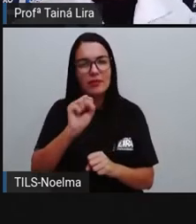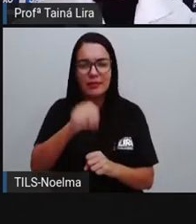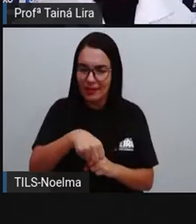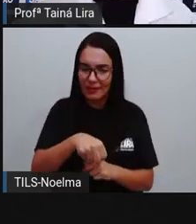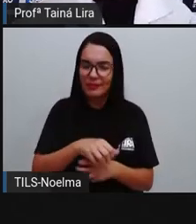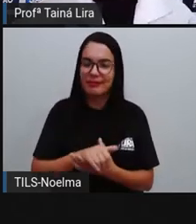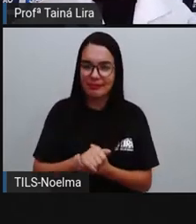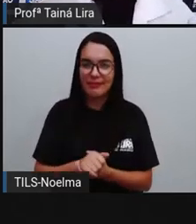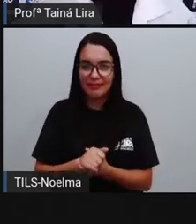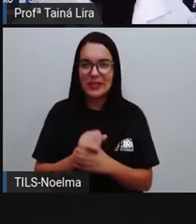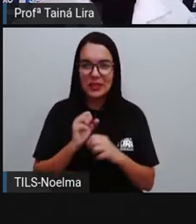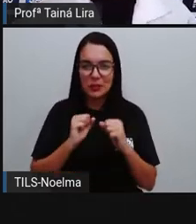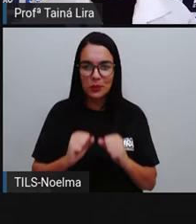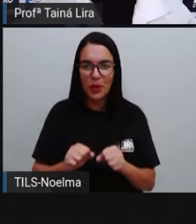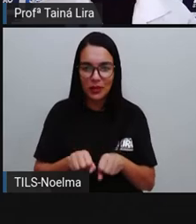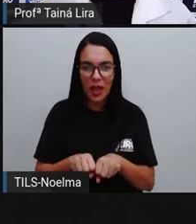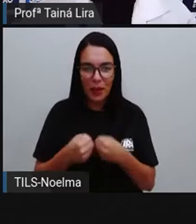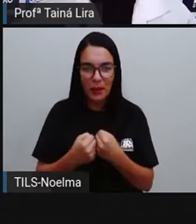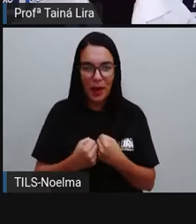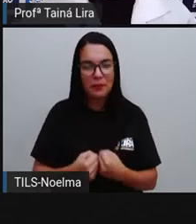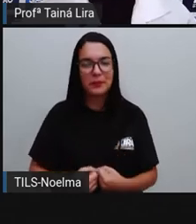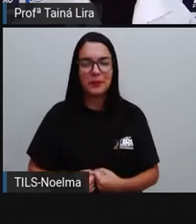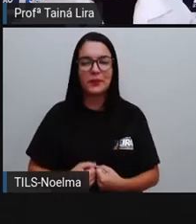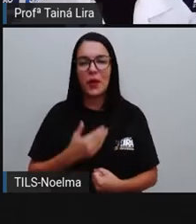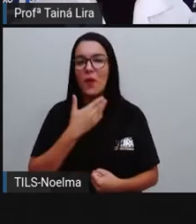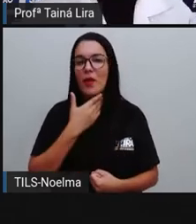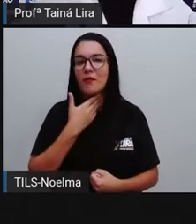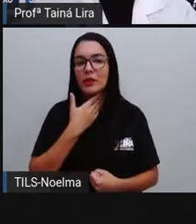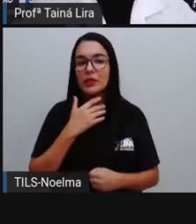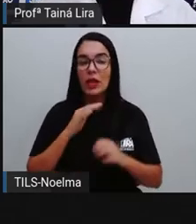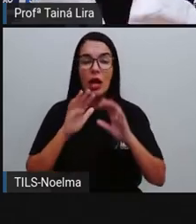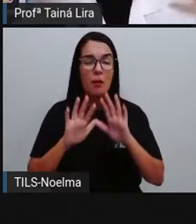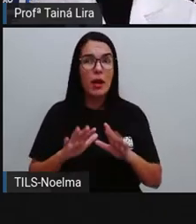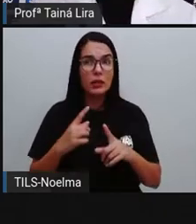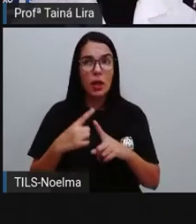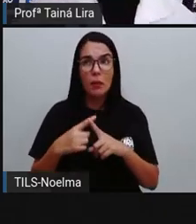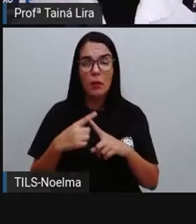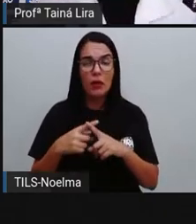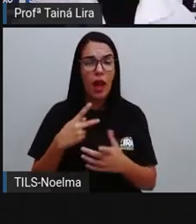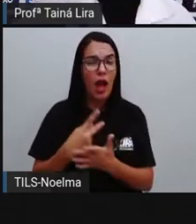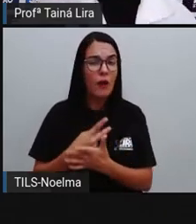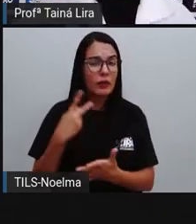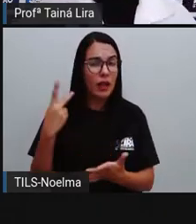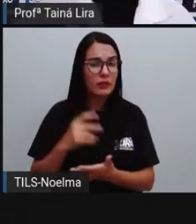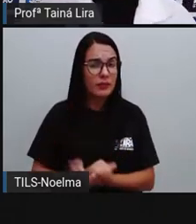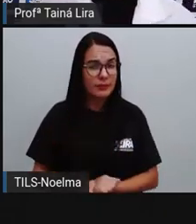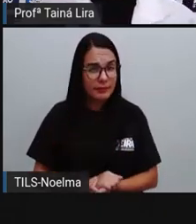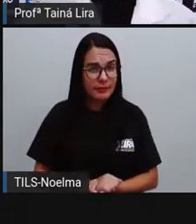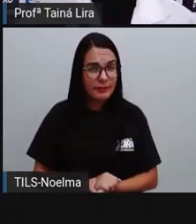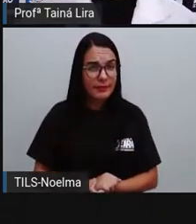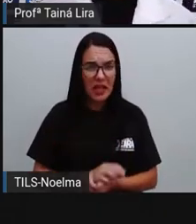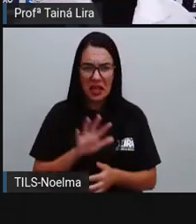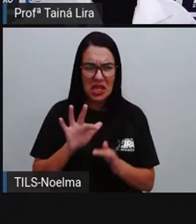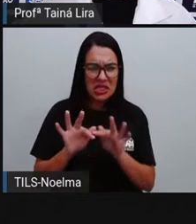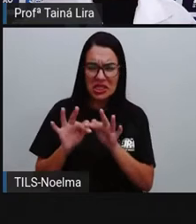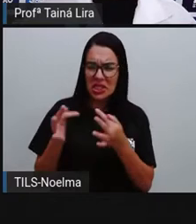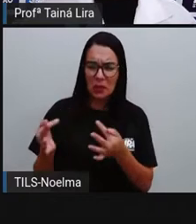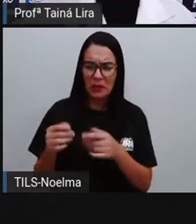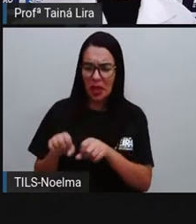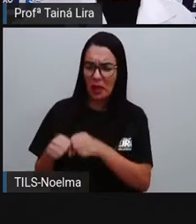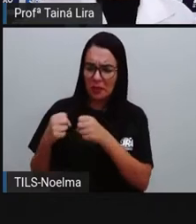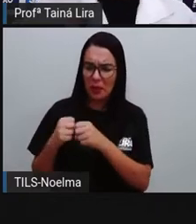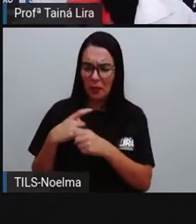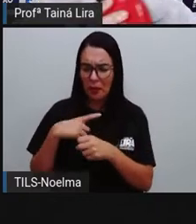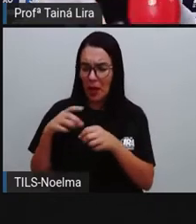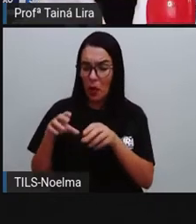é possível quebrar a taça, tá? Com a voz. Mas por que será que isso acontece? É o pró, é simples assim, eu vou pegar ali uma